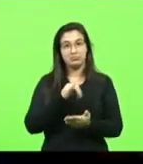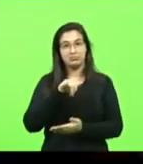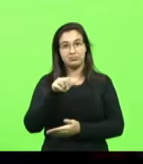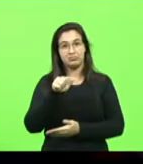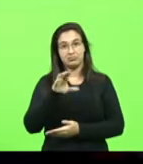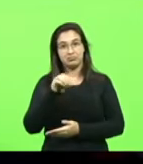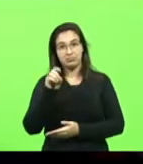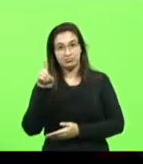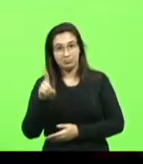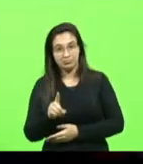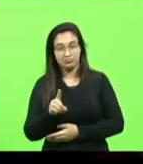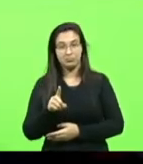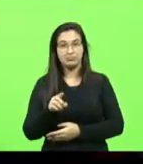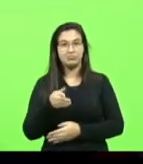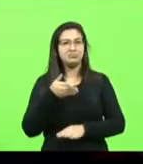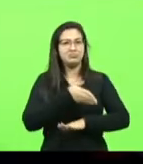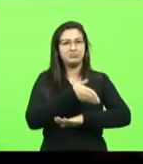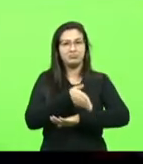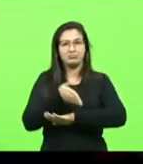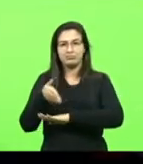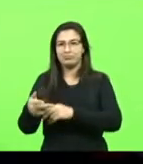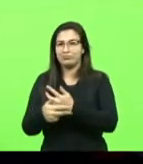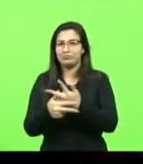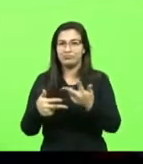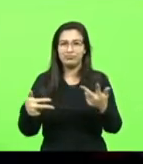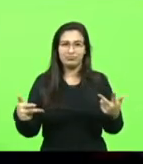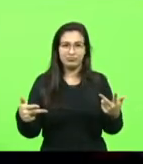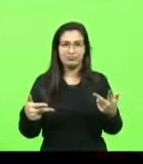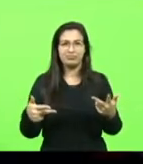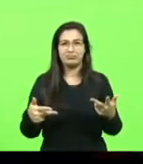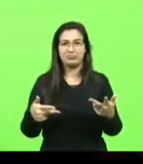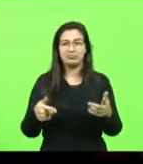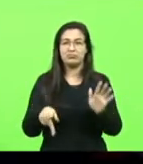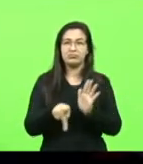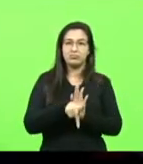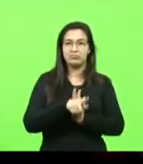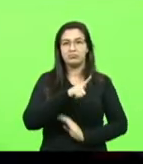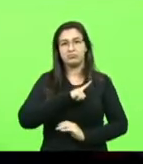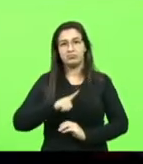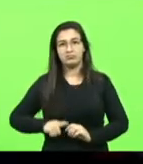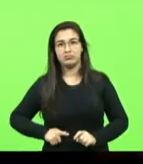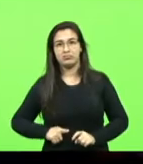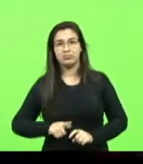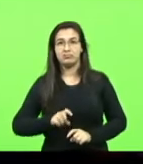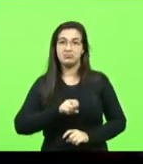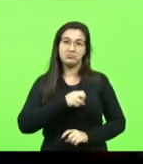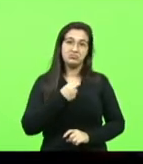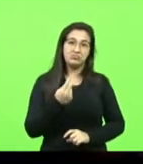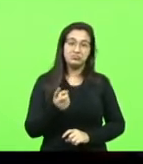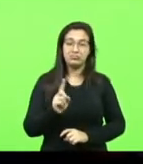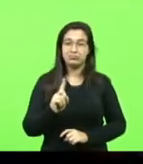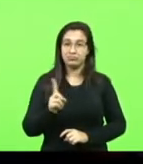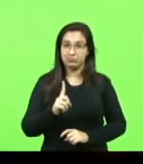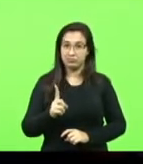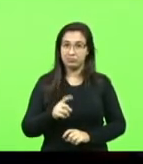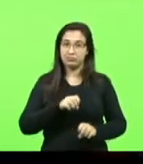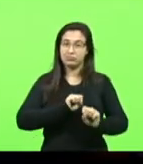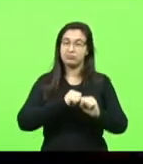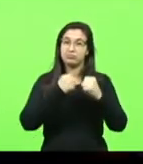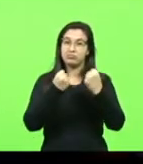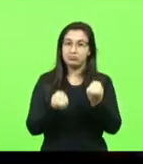em diversas organizações governamentais e não governamentais pela causa da infância e da juventude.